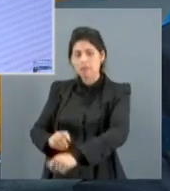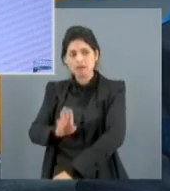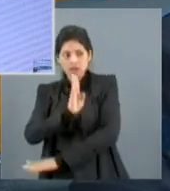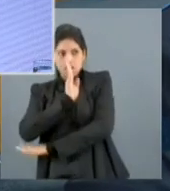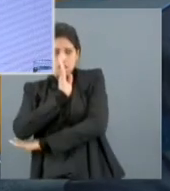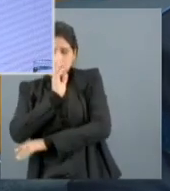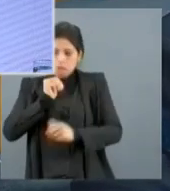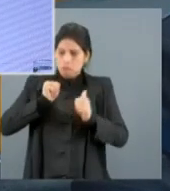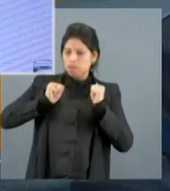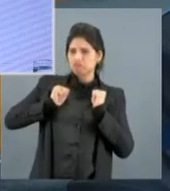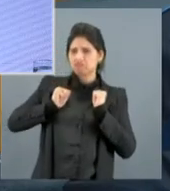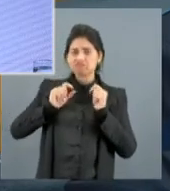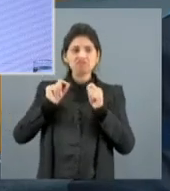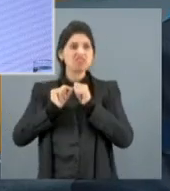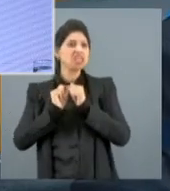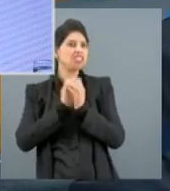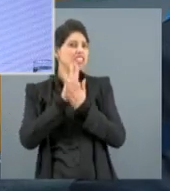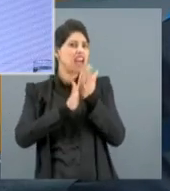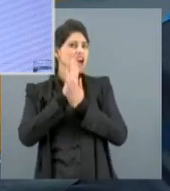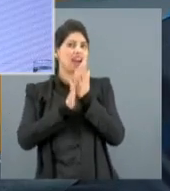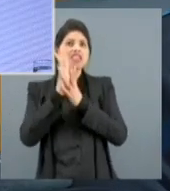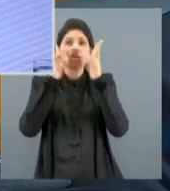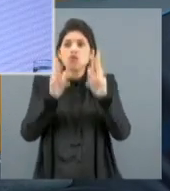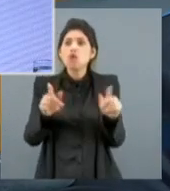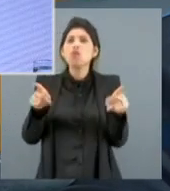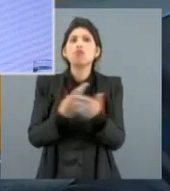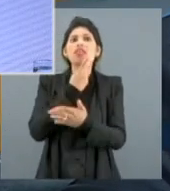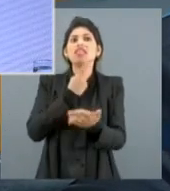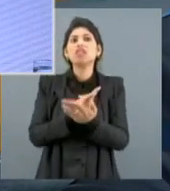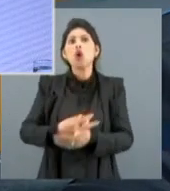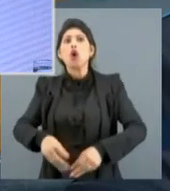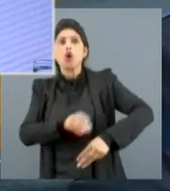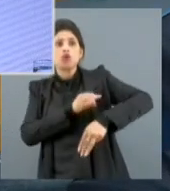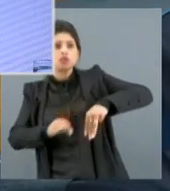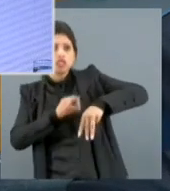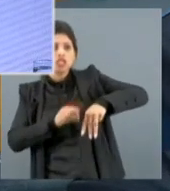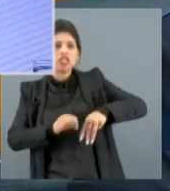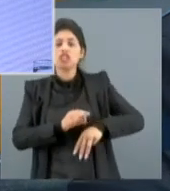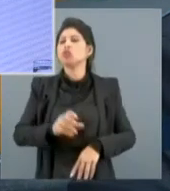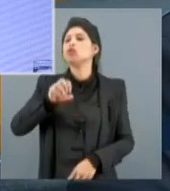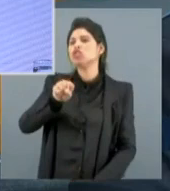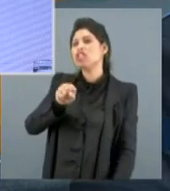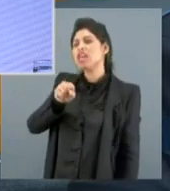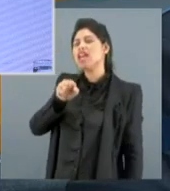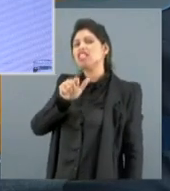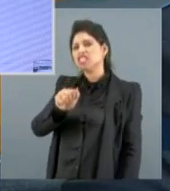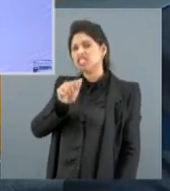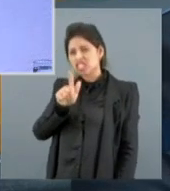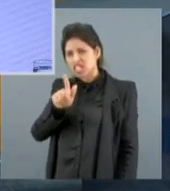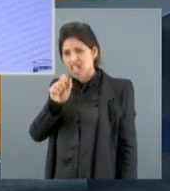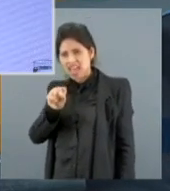calado, até porque os senadores agora da situação tentam colocar palavras